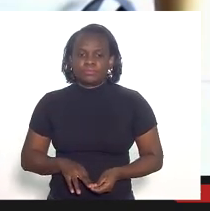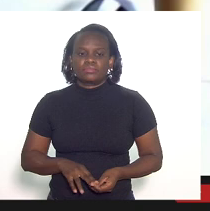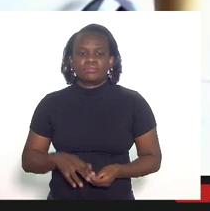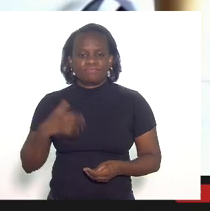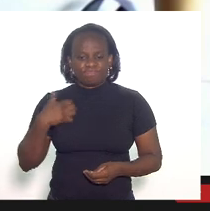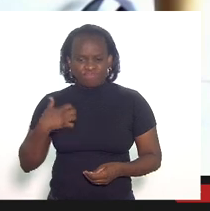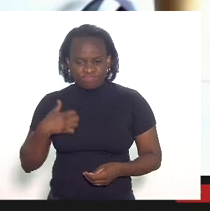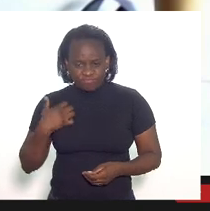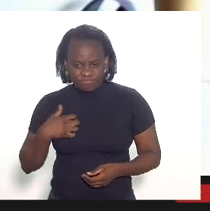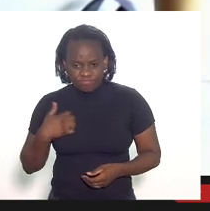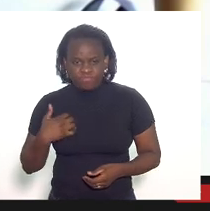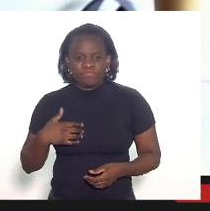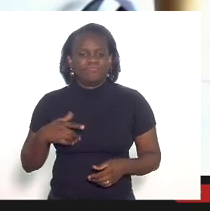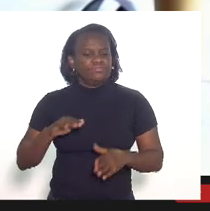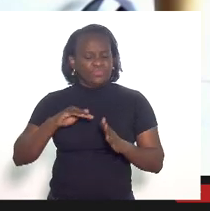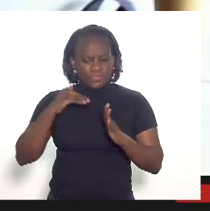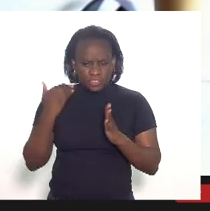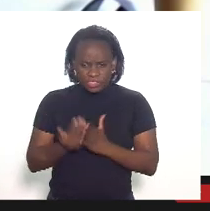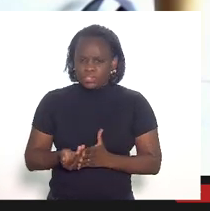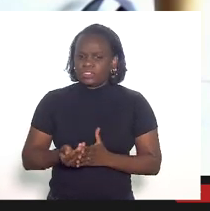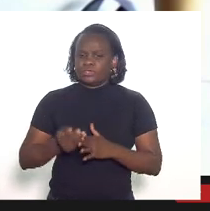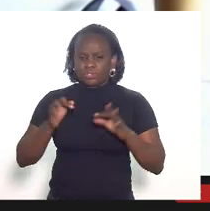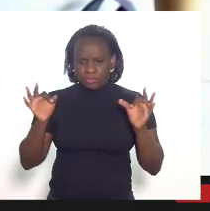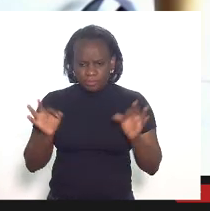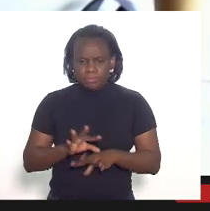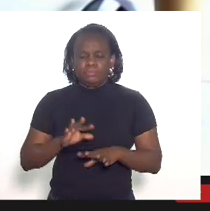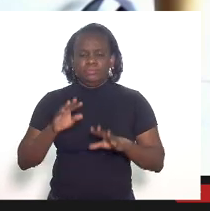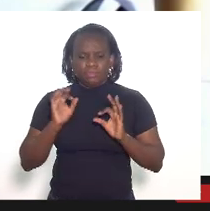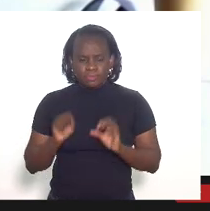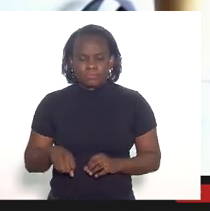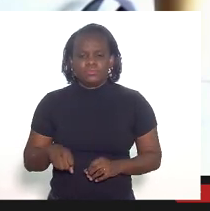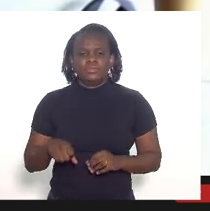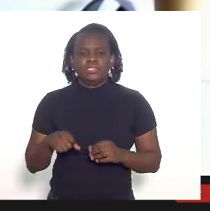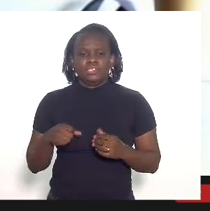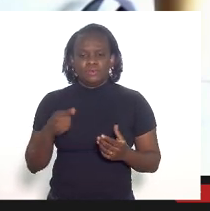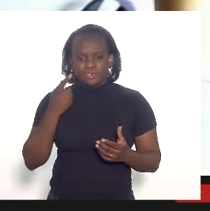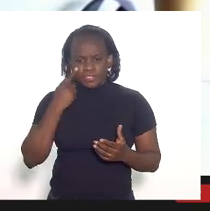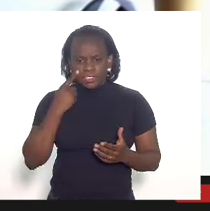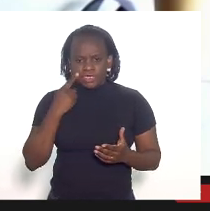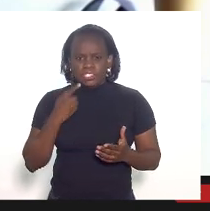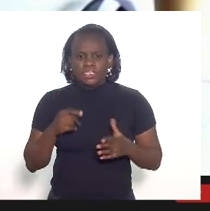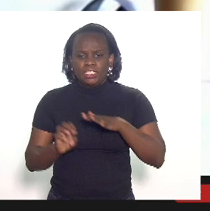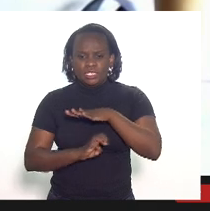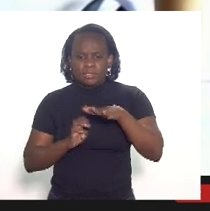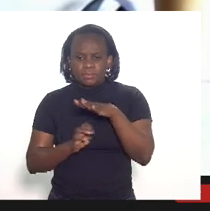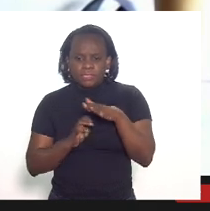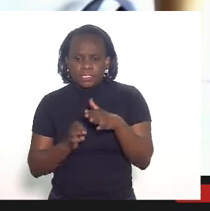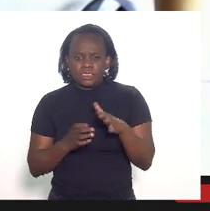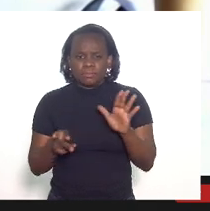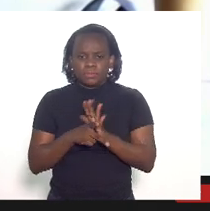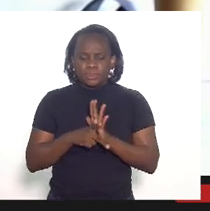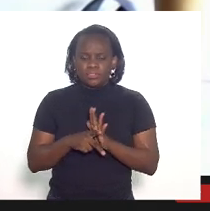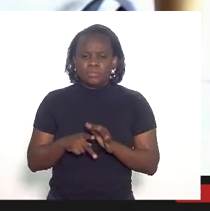indignação total e absoluta com as concessionárias